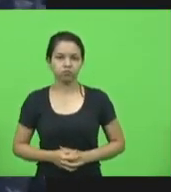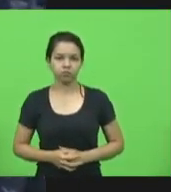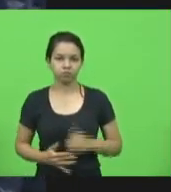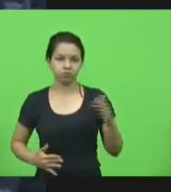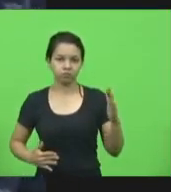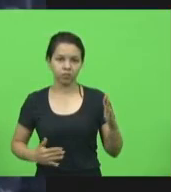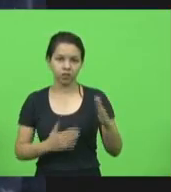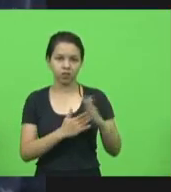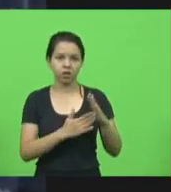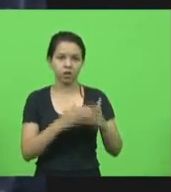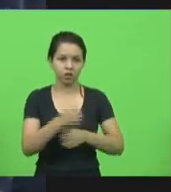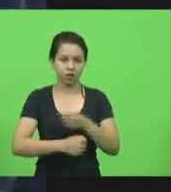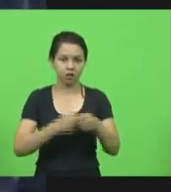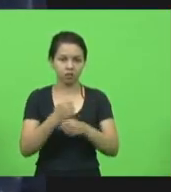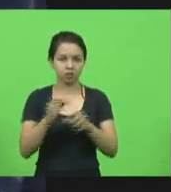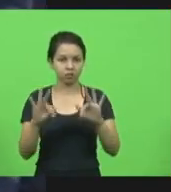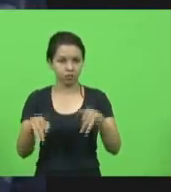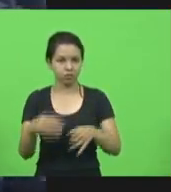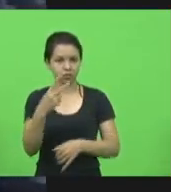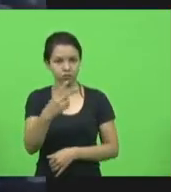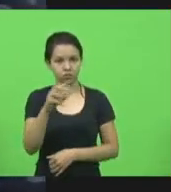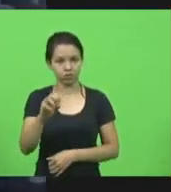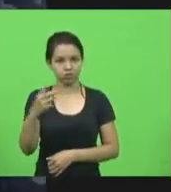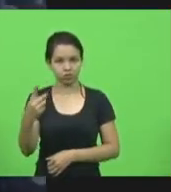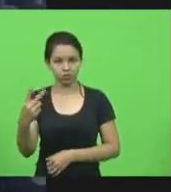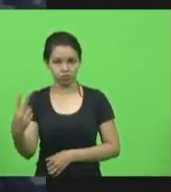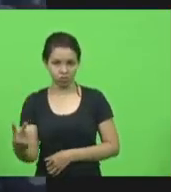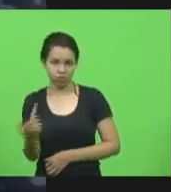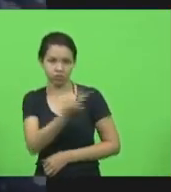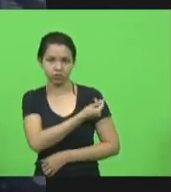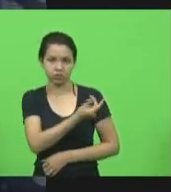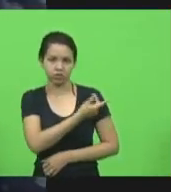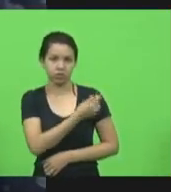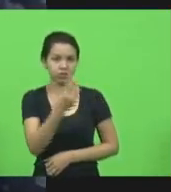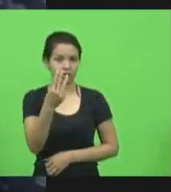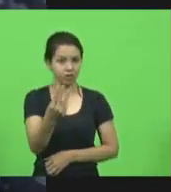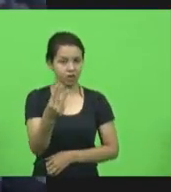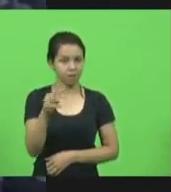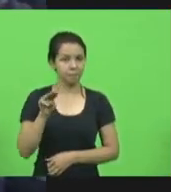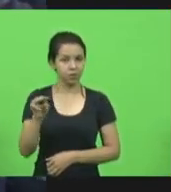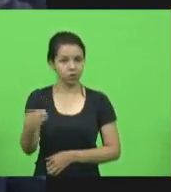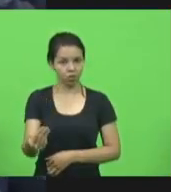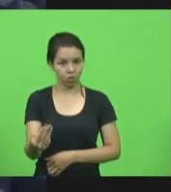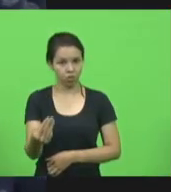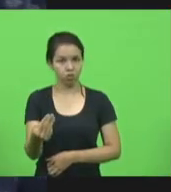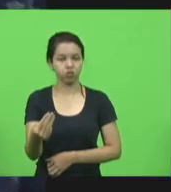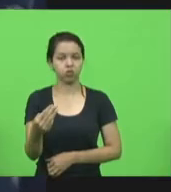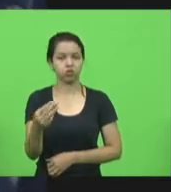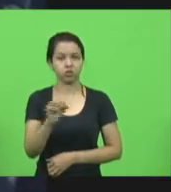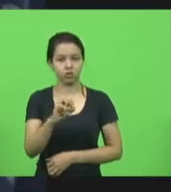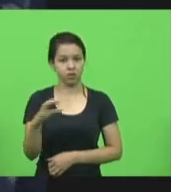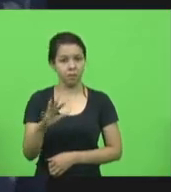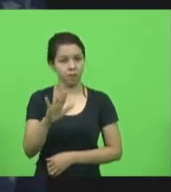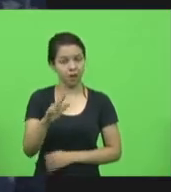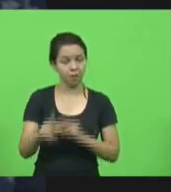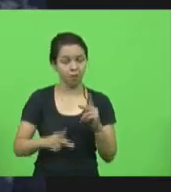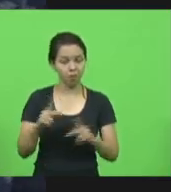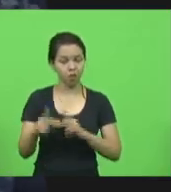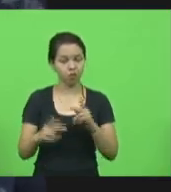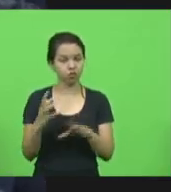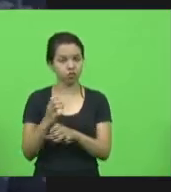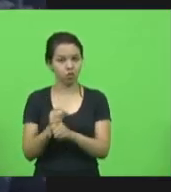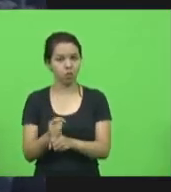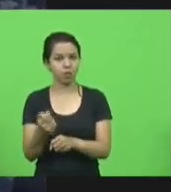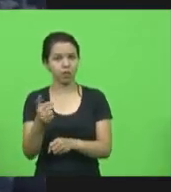de 2021 vacinarmos cerca de 3 milhões de catarinenses, lembrando que a nossa população está chegando aí a 8